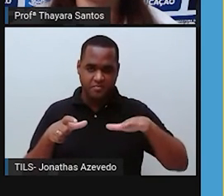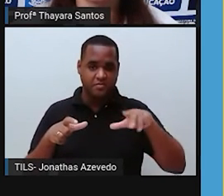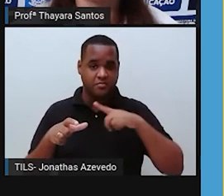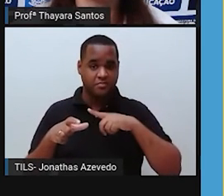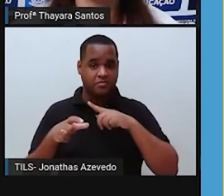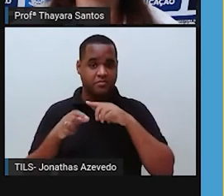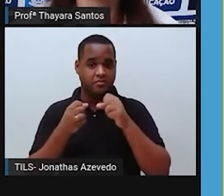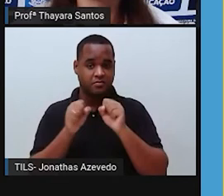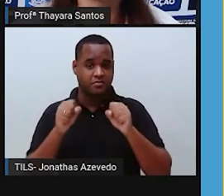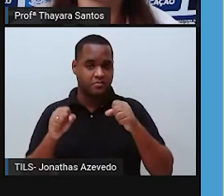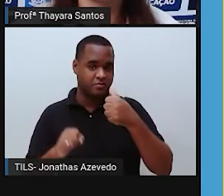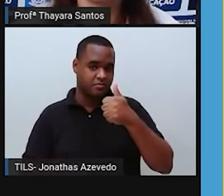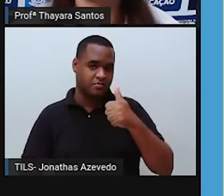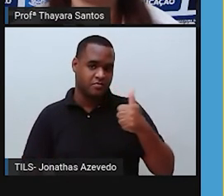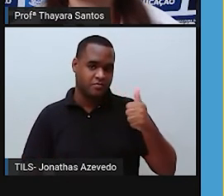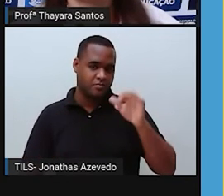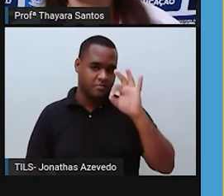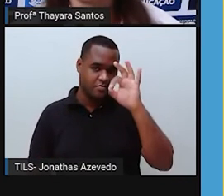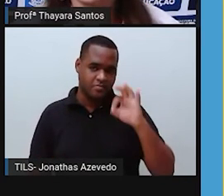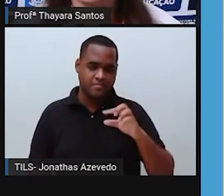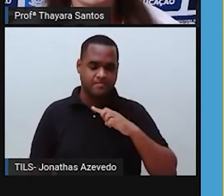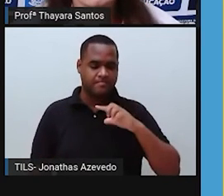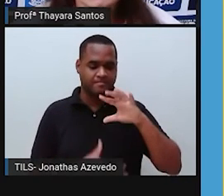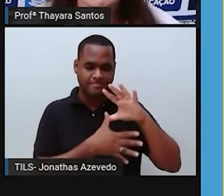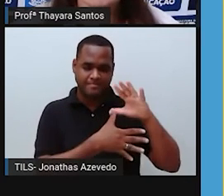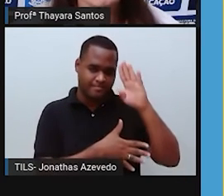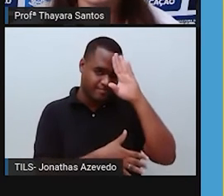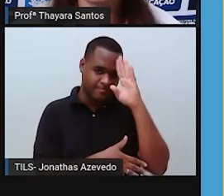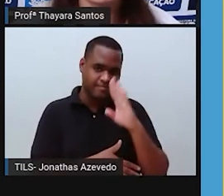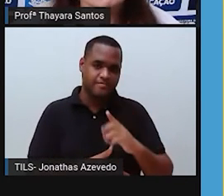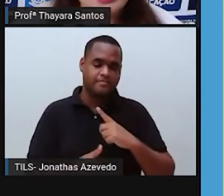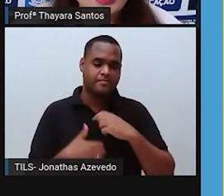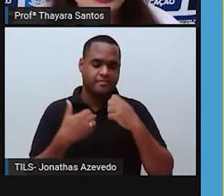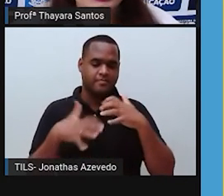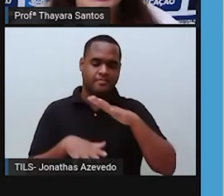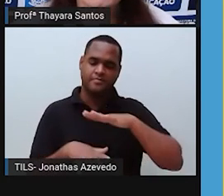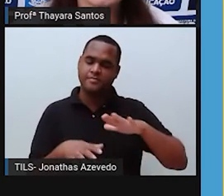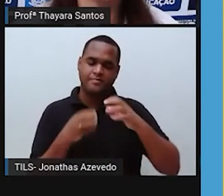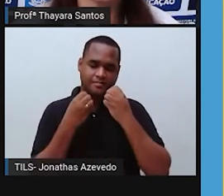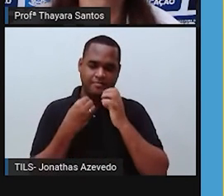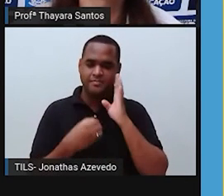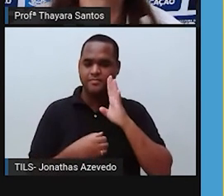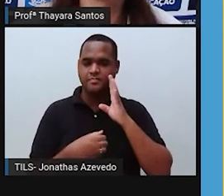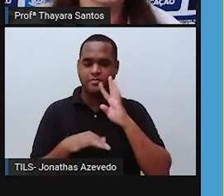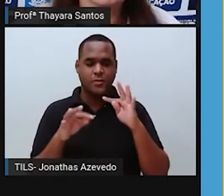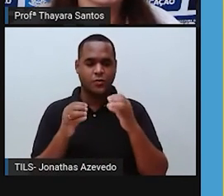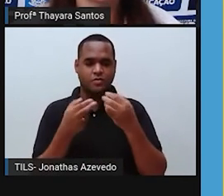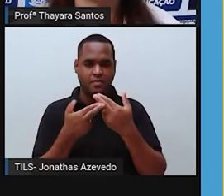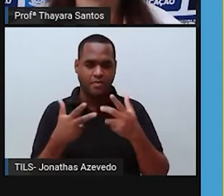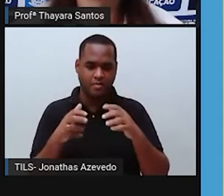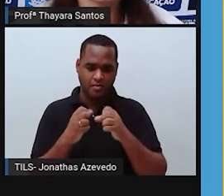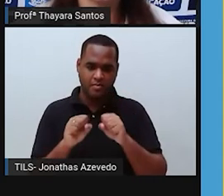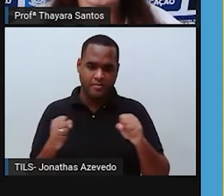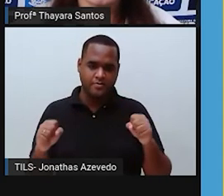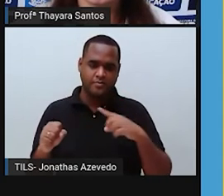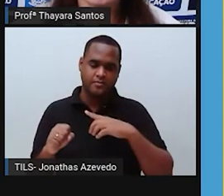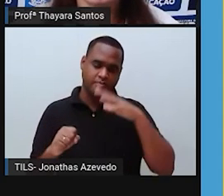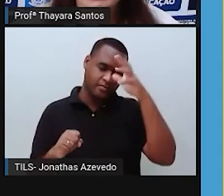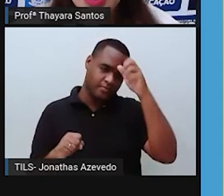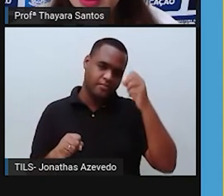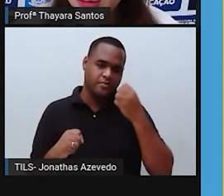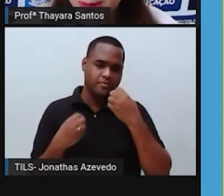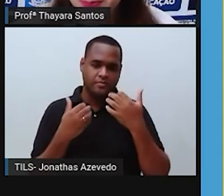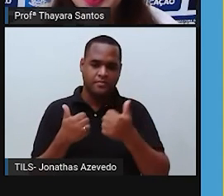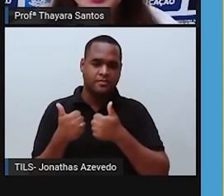abrange cerca de 11% do território brasileiro. Ela é uma área considerável. Não é tão grande como a Amazônia, mas é uma área